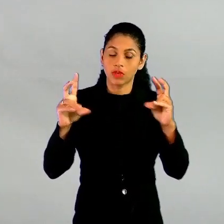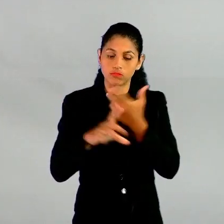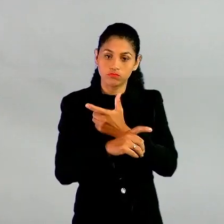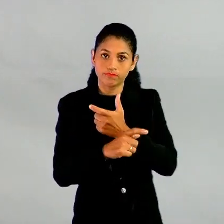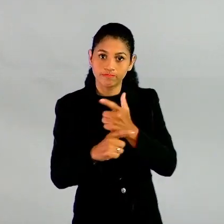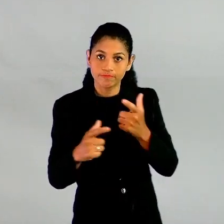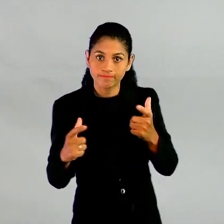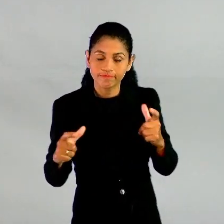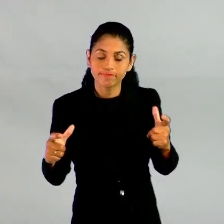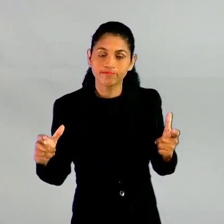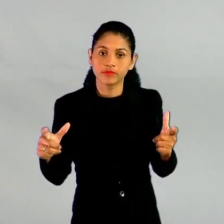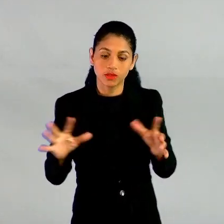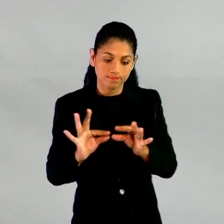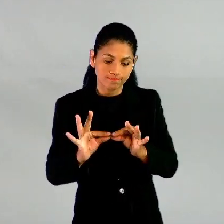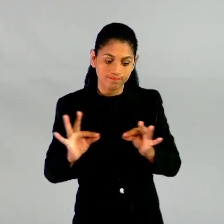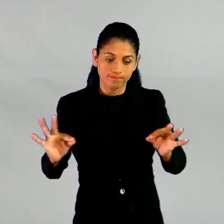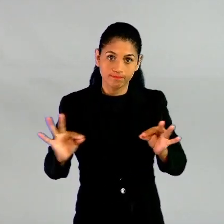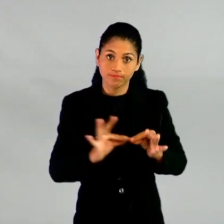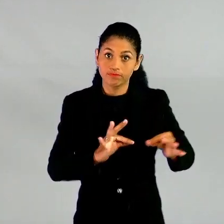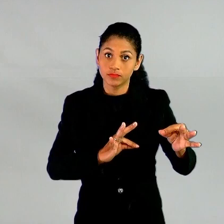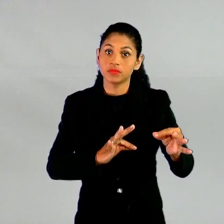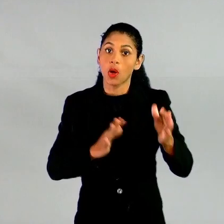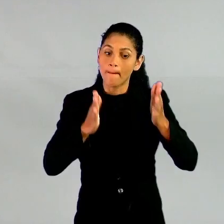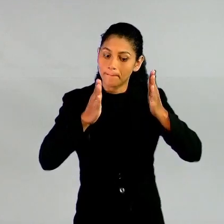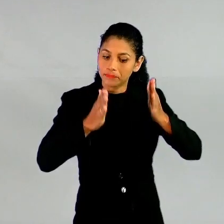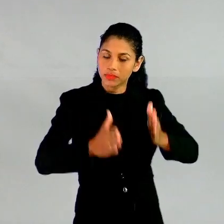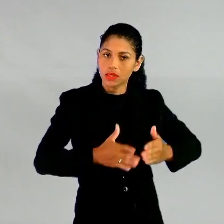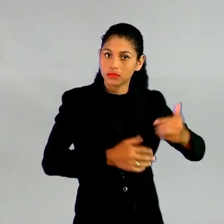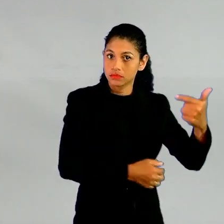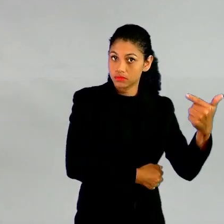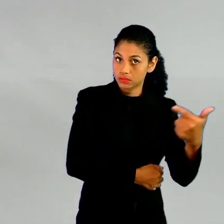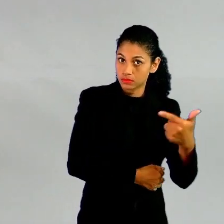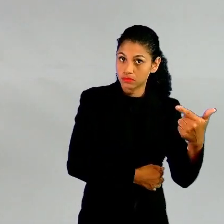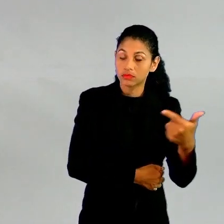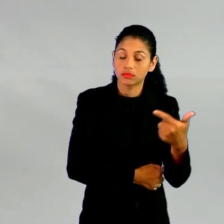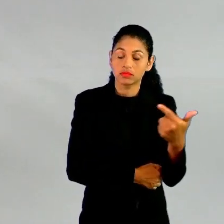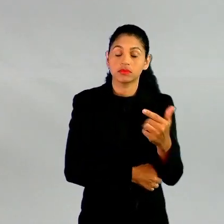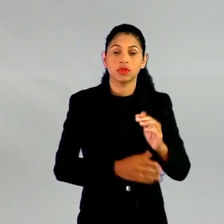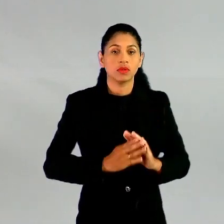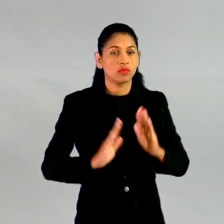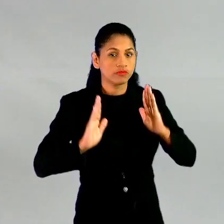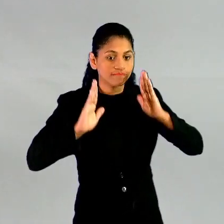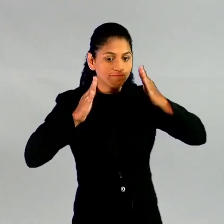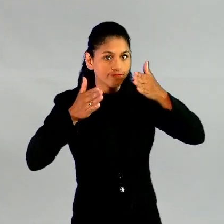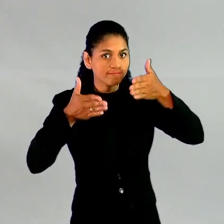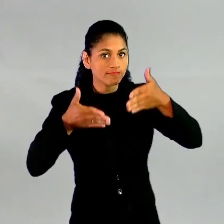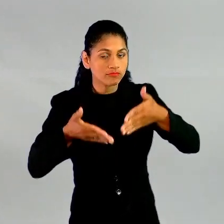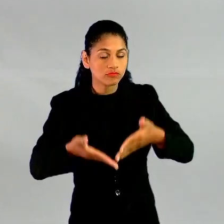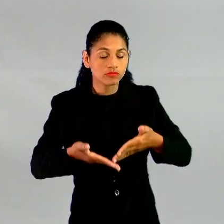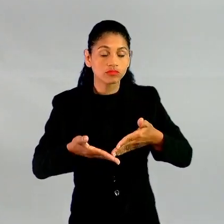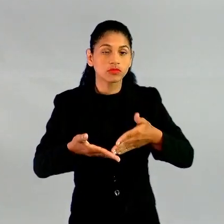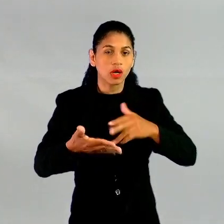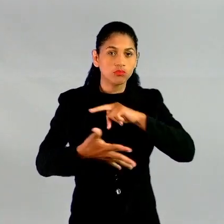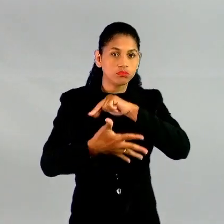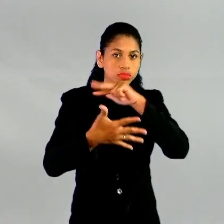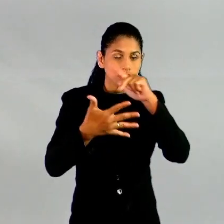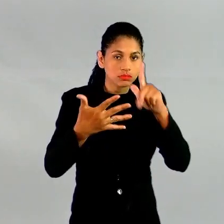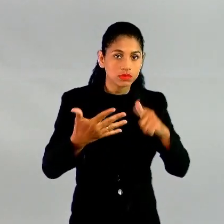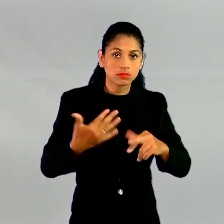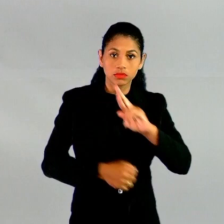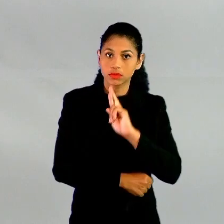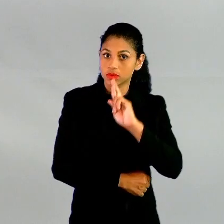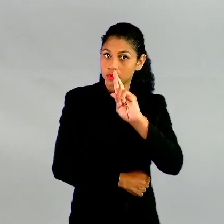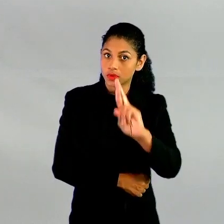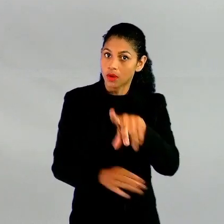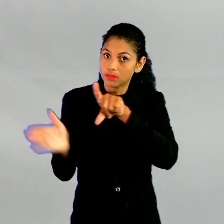2. Você já viu essa aula na aula anterior, mas agora nós vamos focar em outros pontos e resolver algumas questões